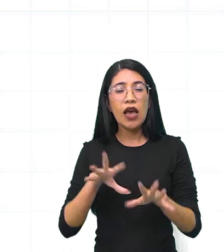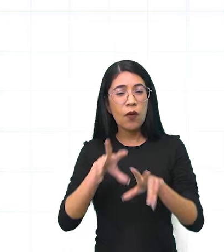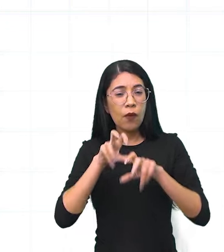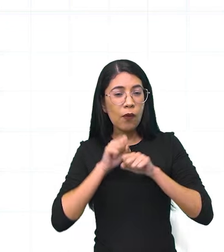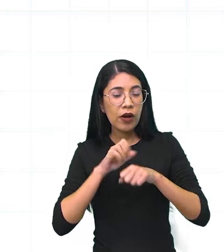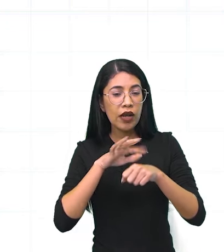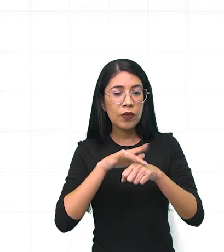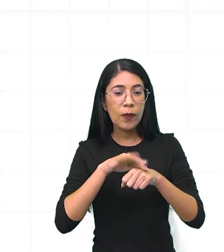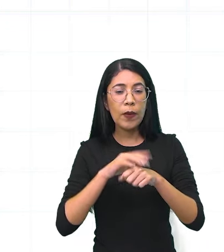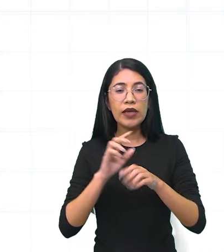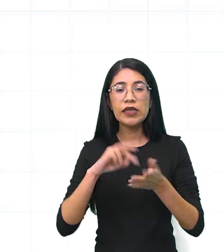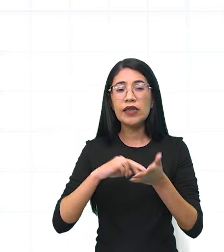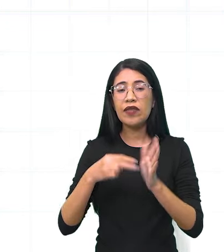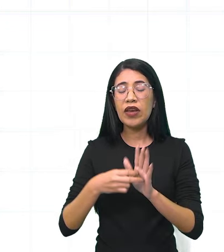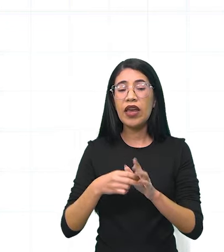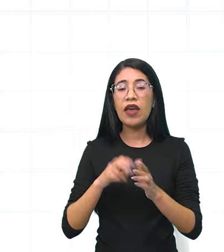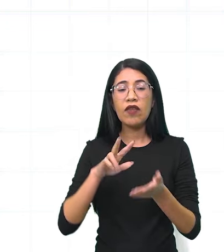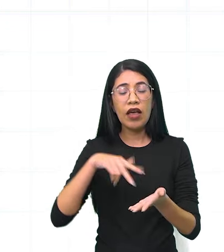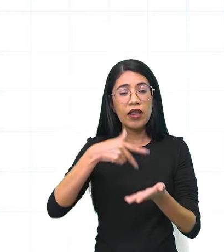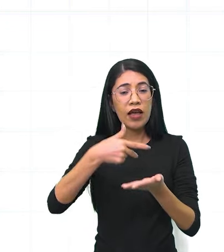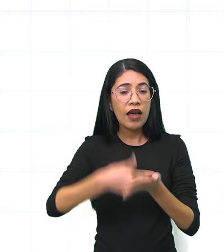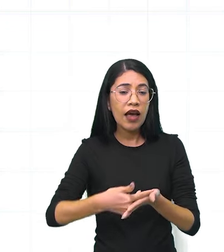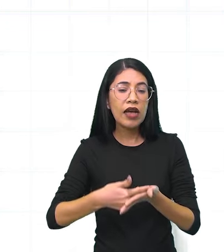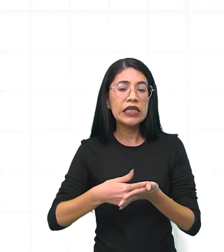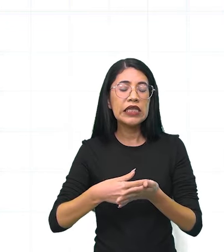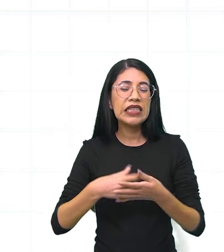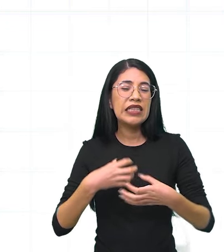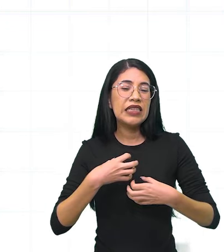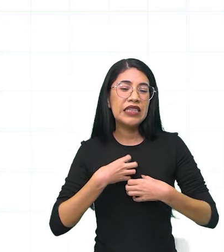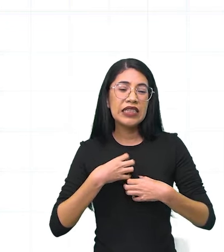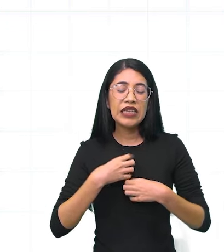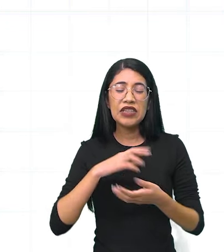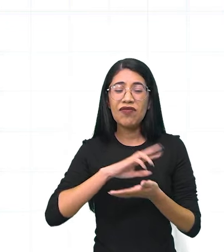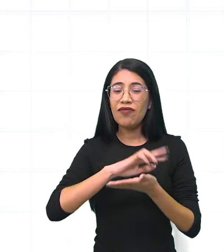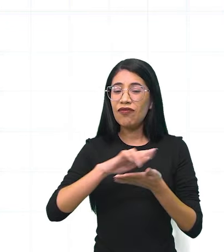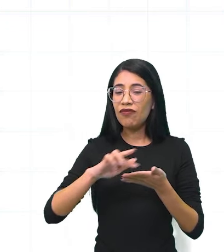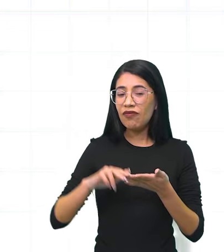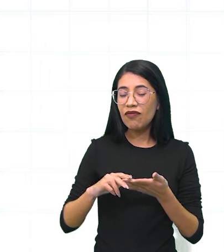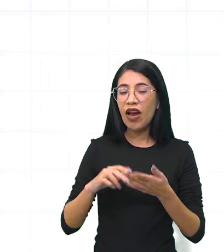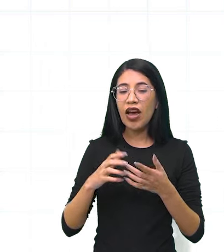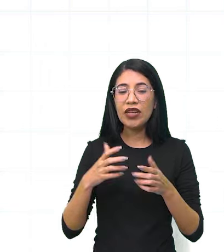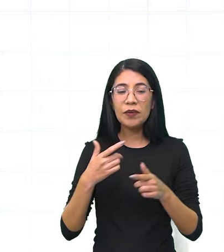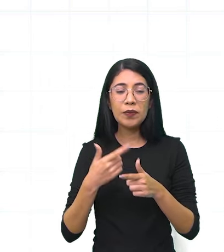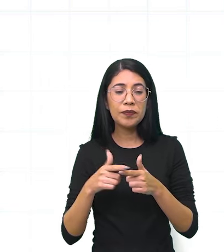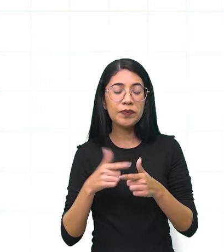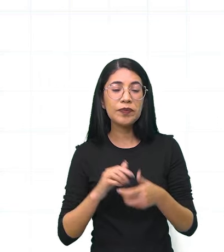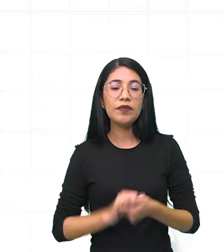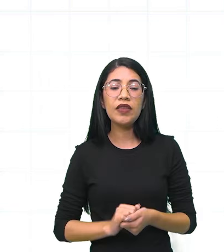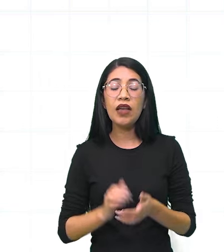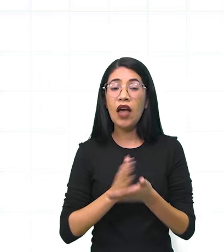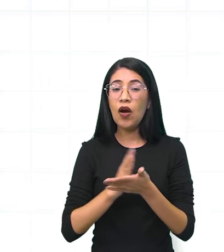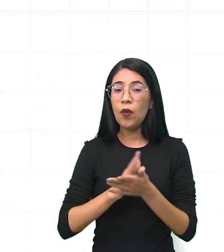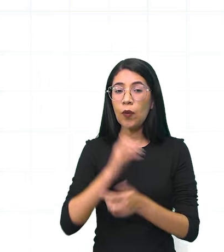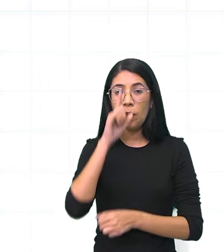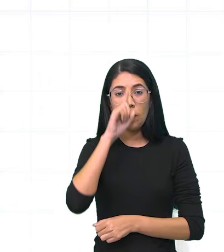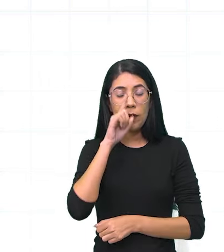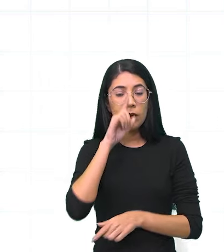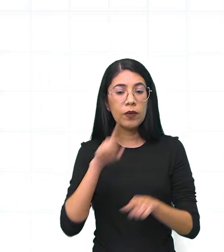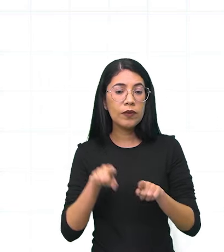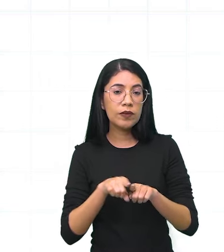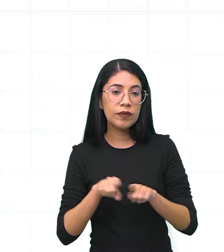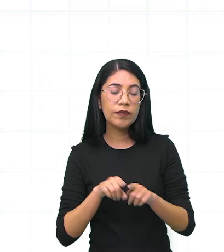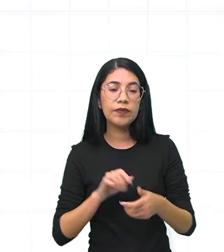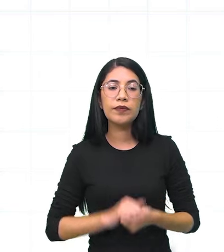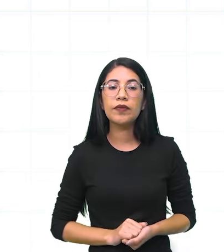dias de cama, com sintomas muito chatos e, em alguns casos, até bem perigosos.